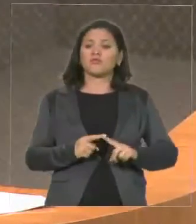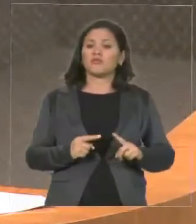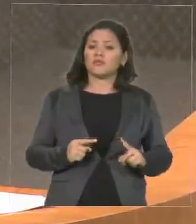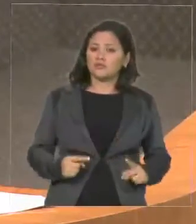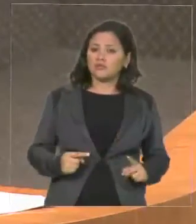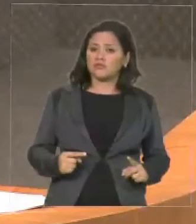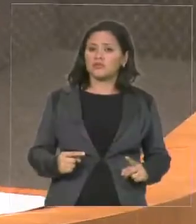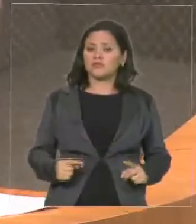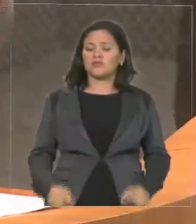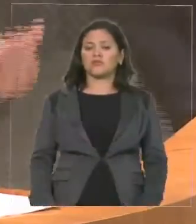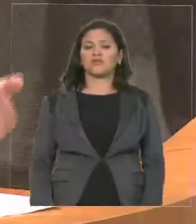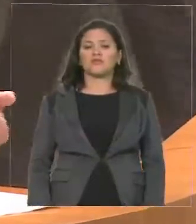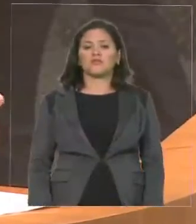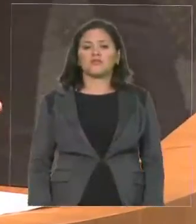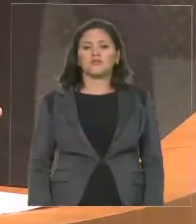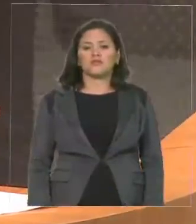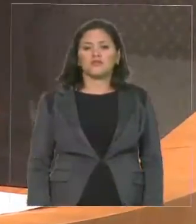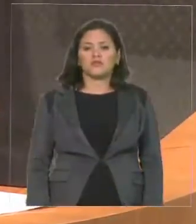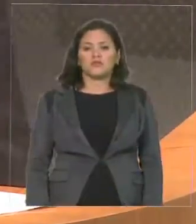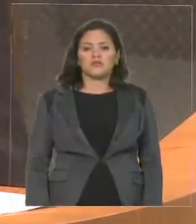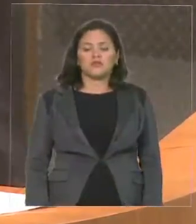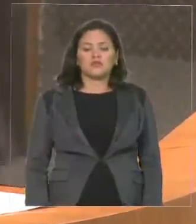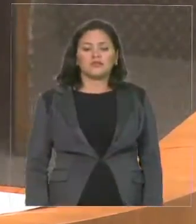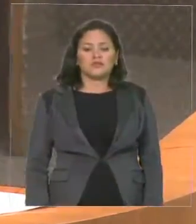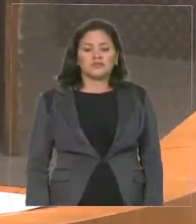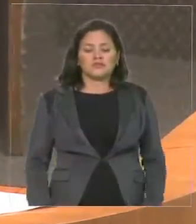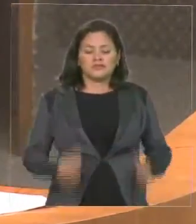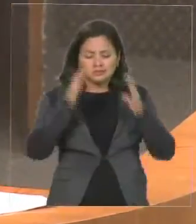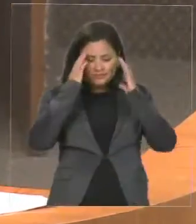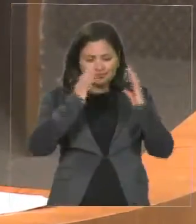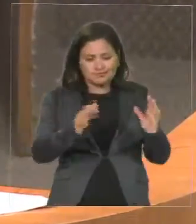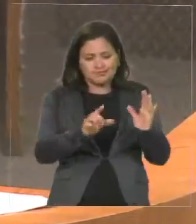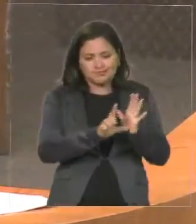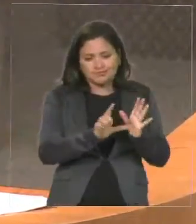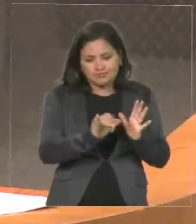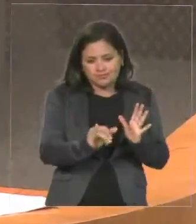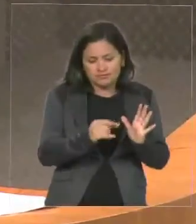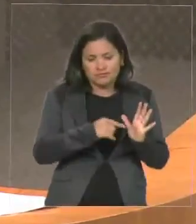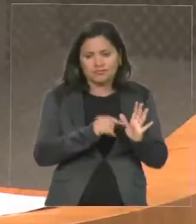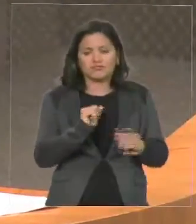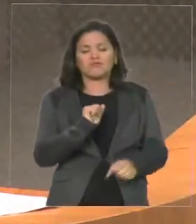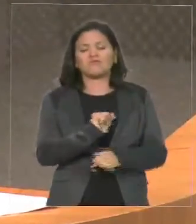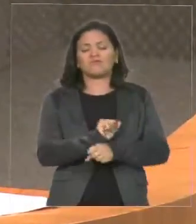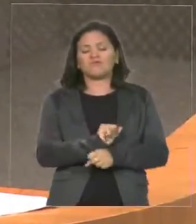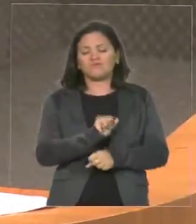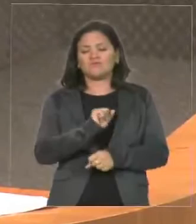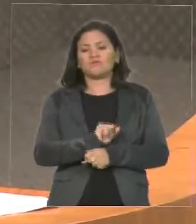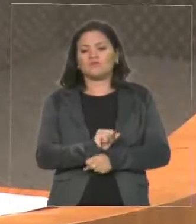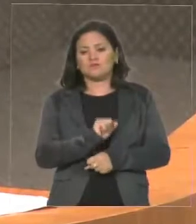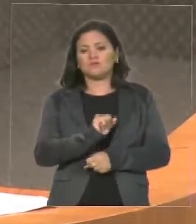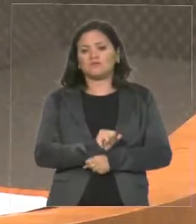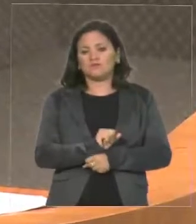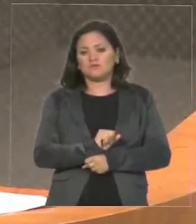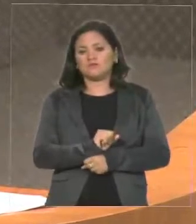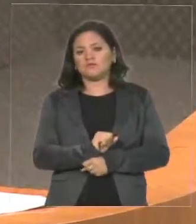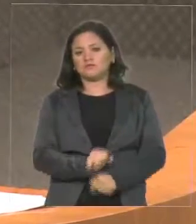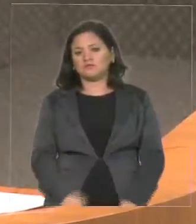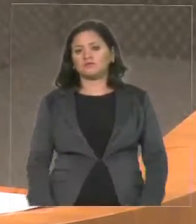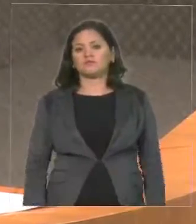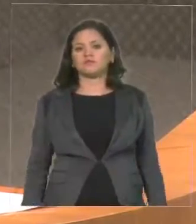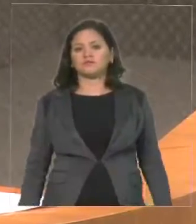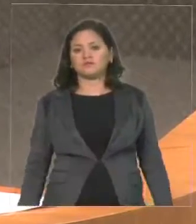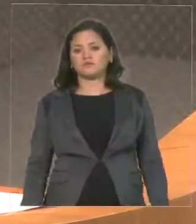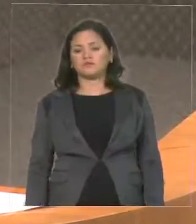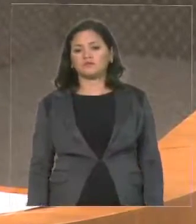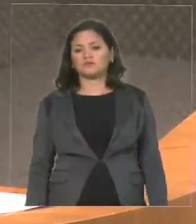ela, pela legislação, deputada, ela fica engessada. Então, isso é um grande problema